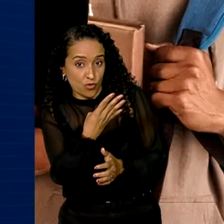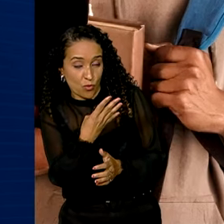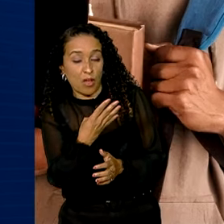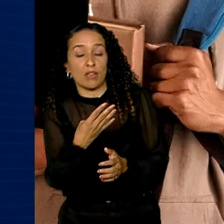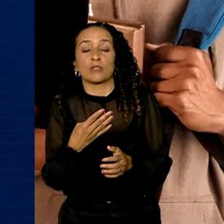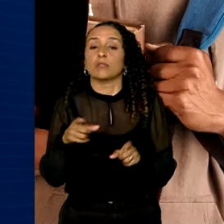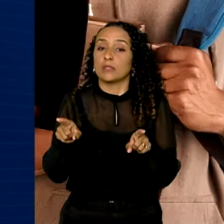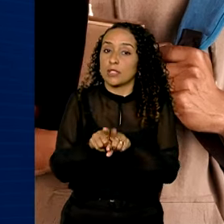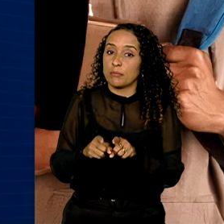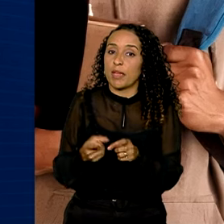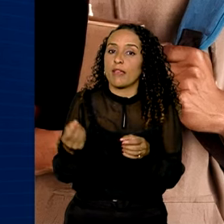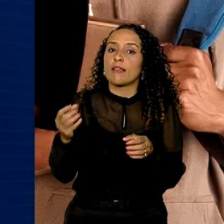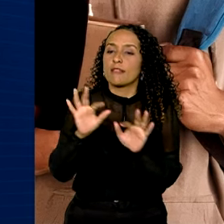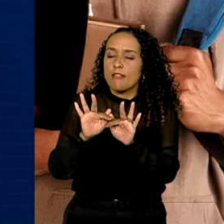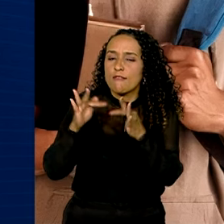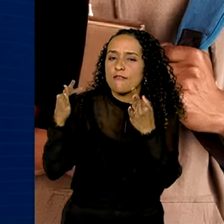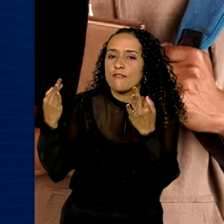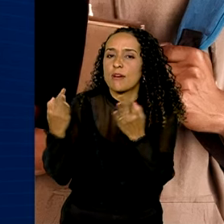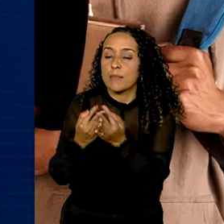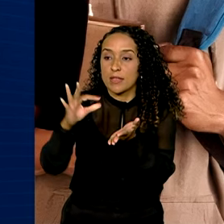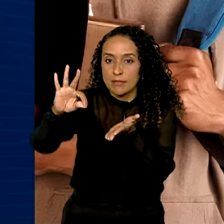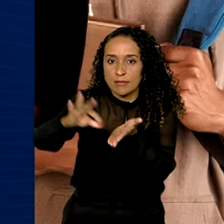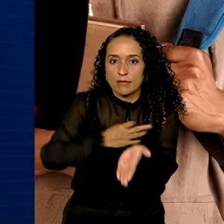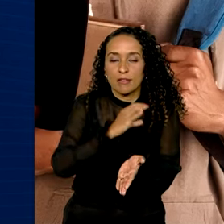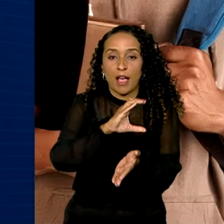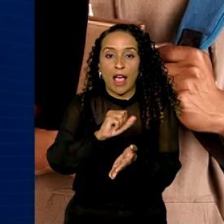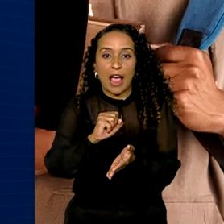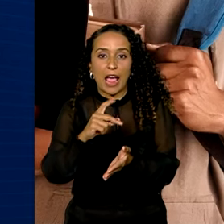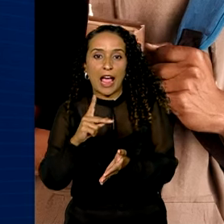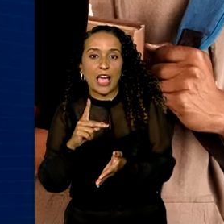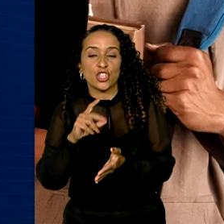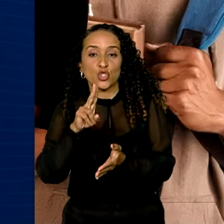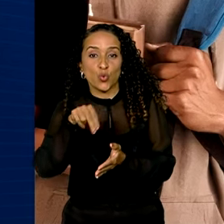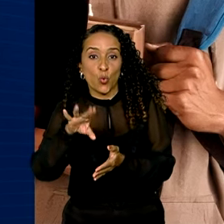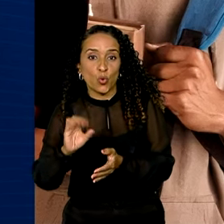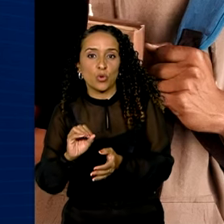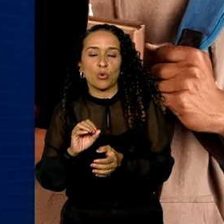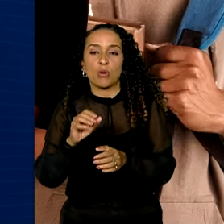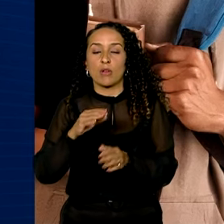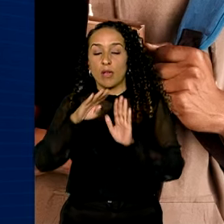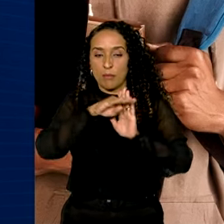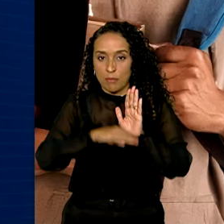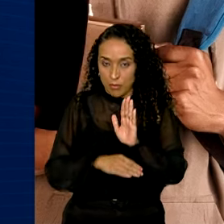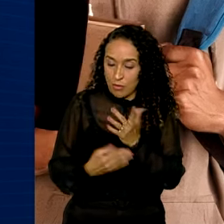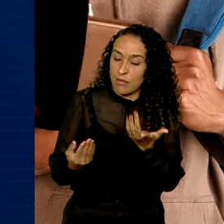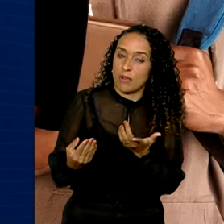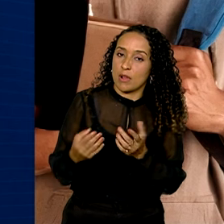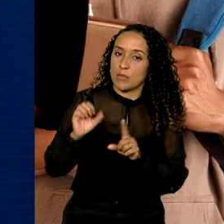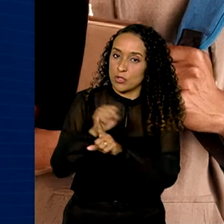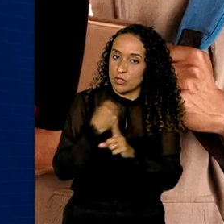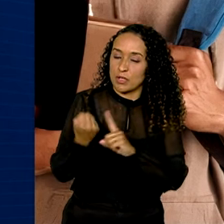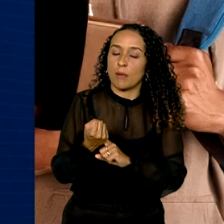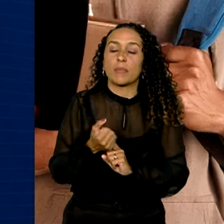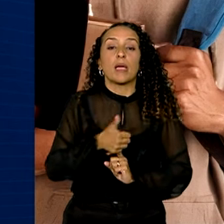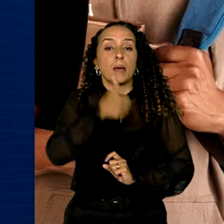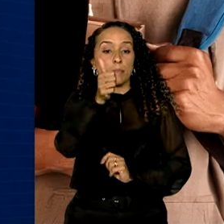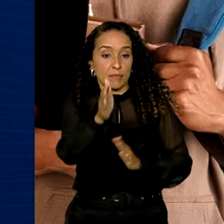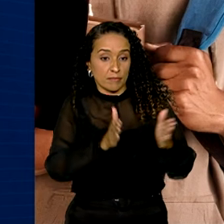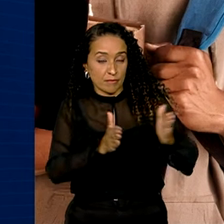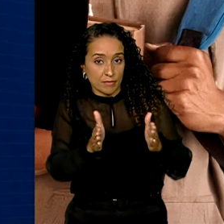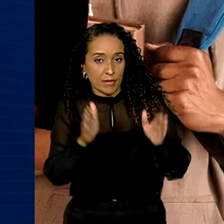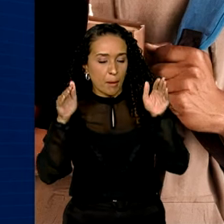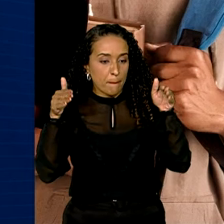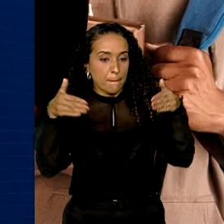ser integrante de famílias inscritas no Cadastro Único para Programas Sociais. Na primeira fase, serão